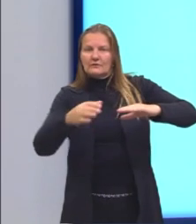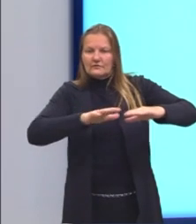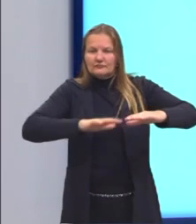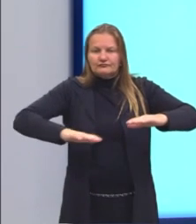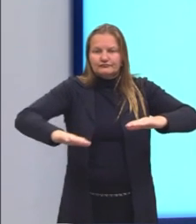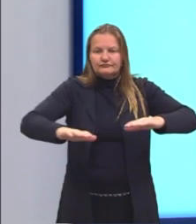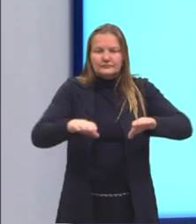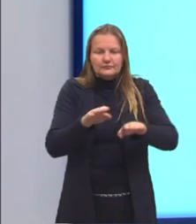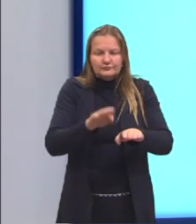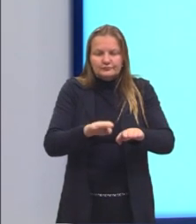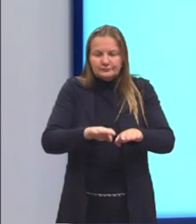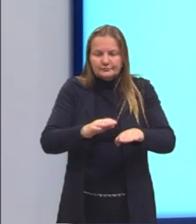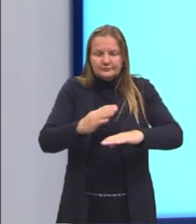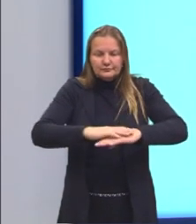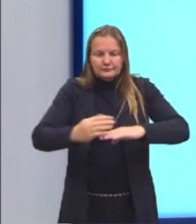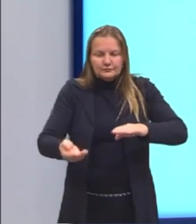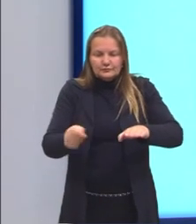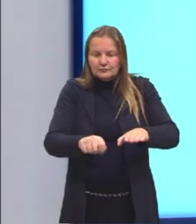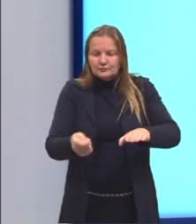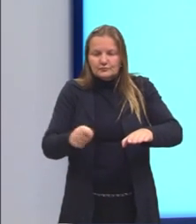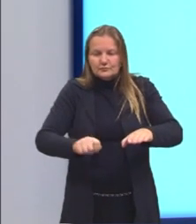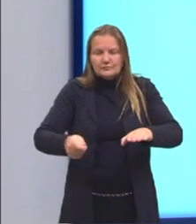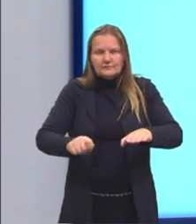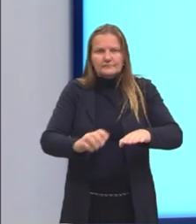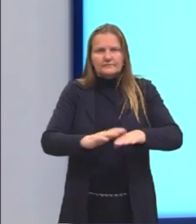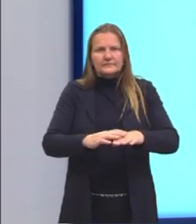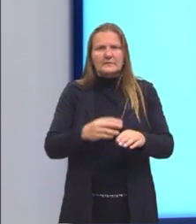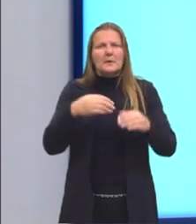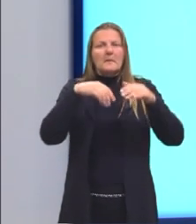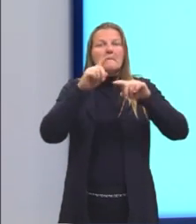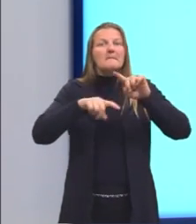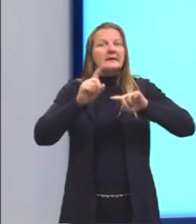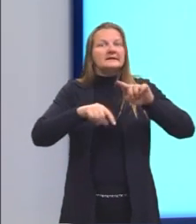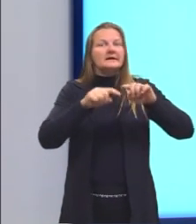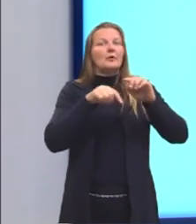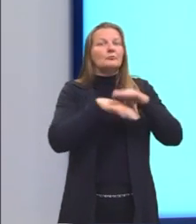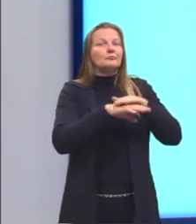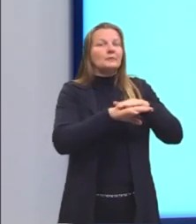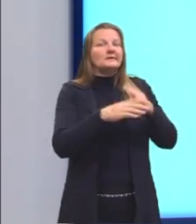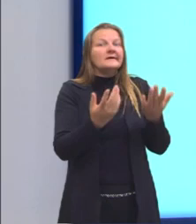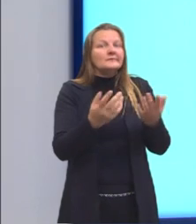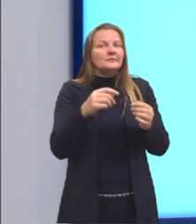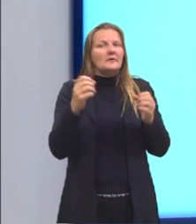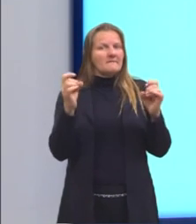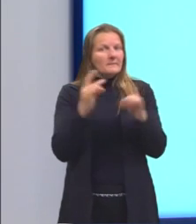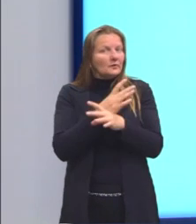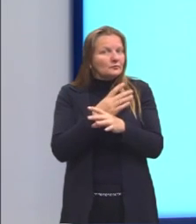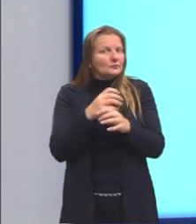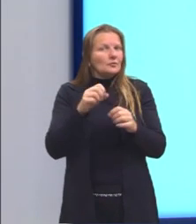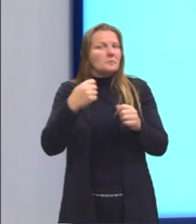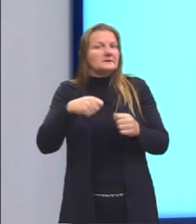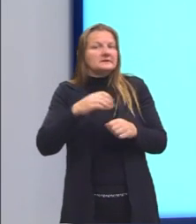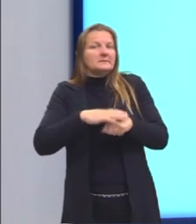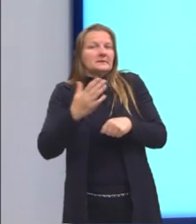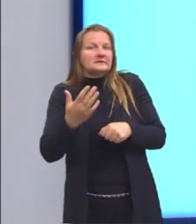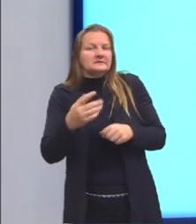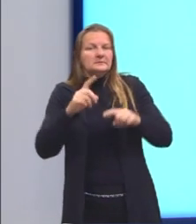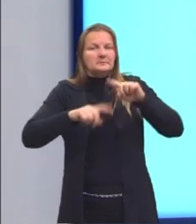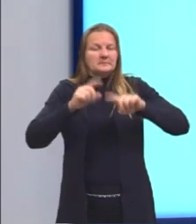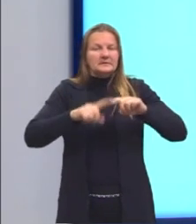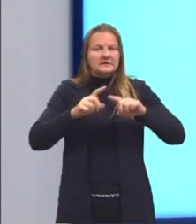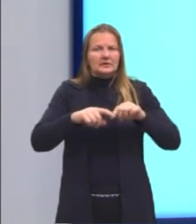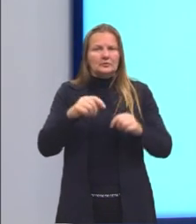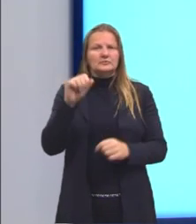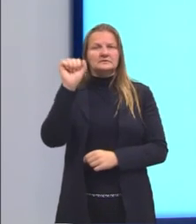material disponível em estoque, temos as nossas 5 alternativas, dentre elas, o material vai ser